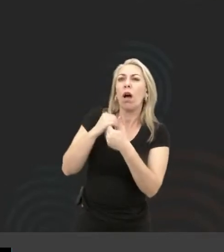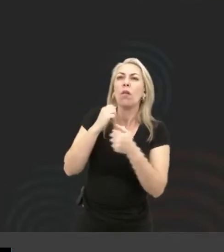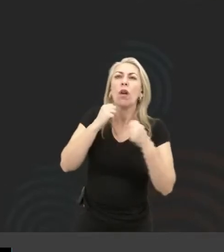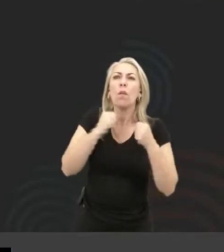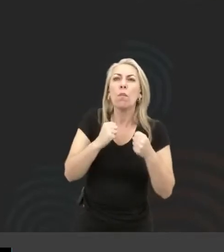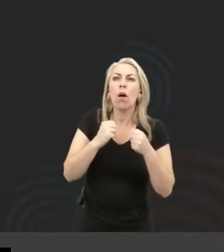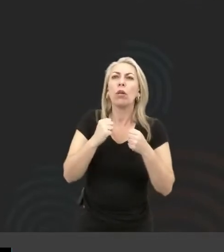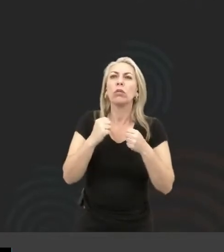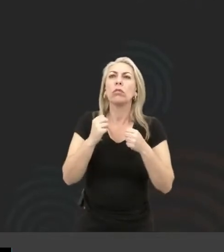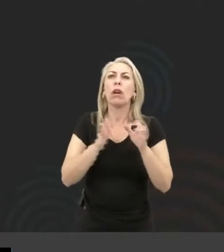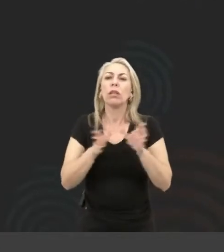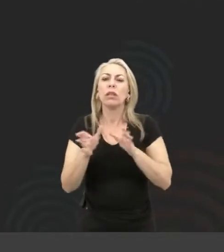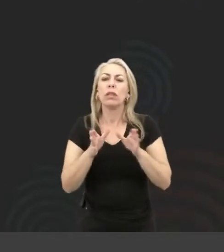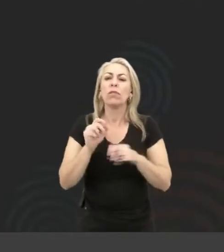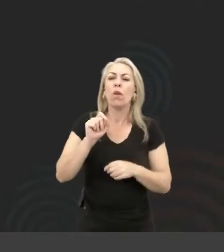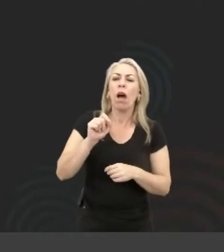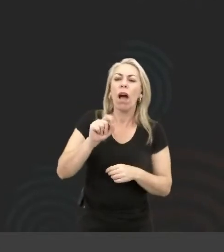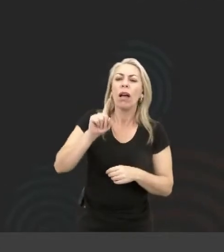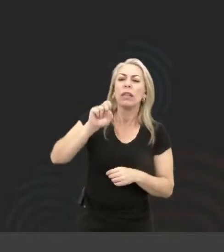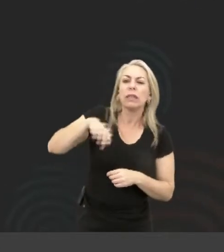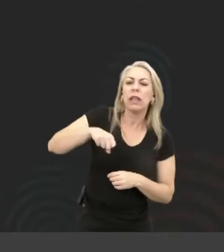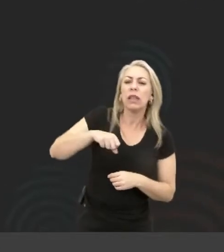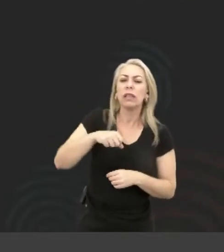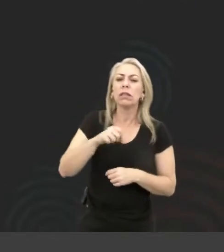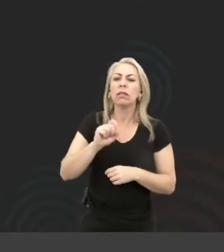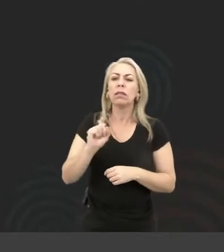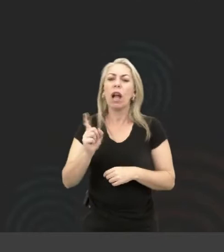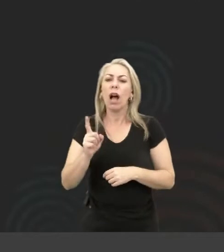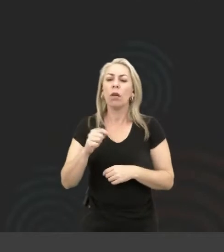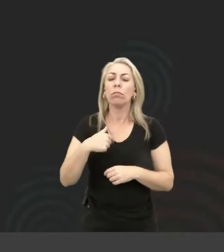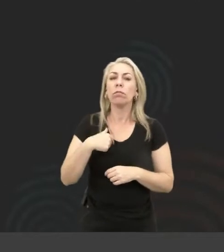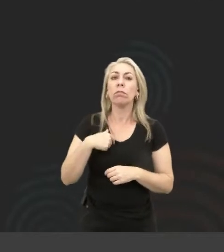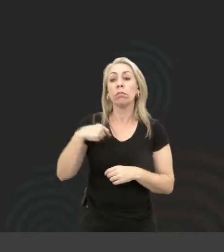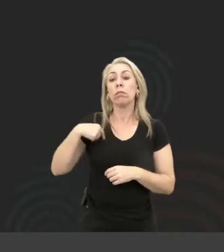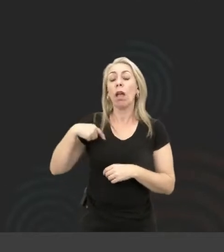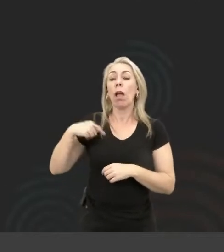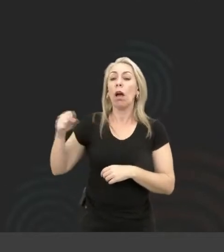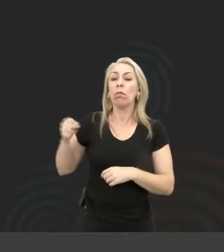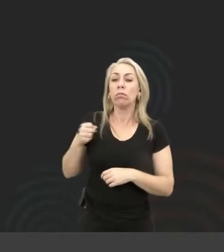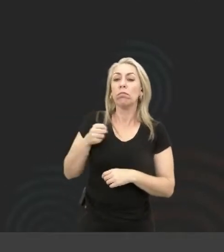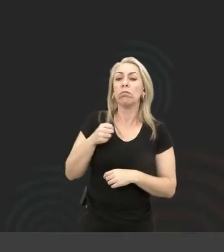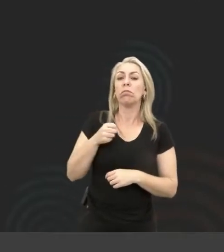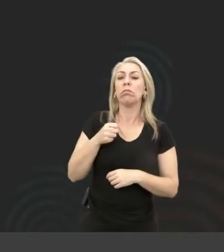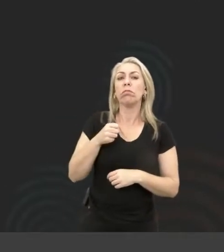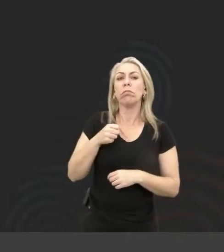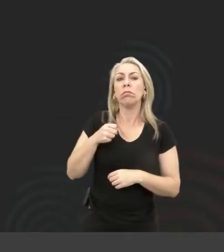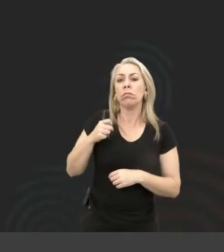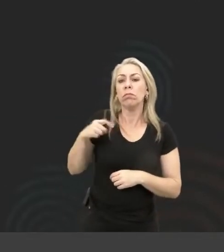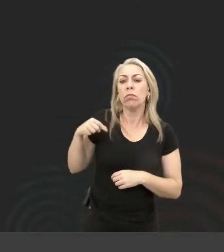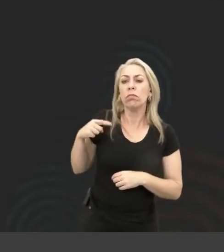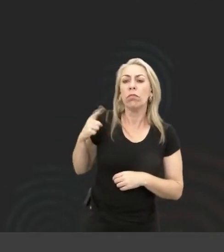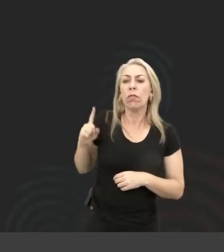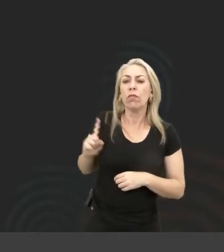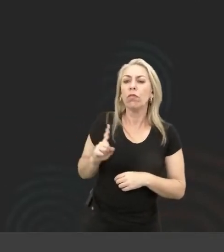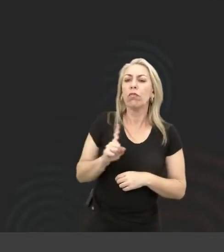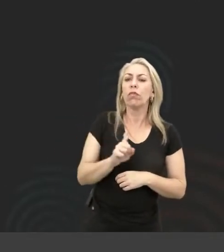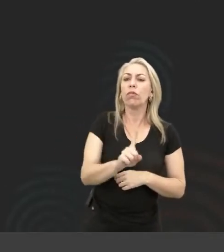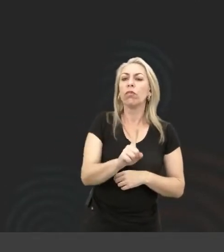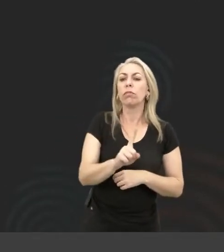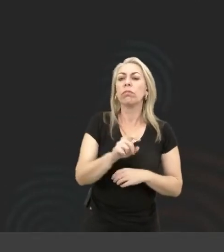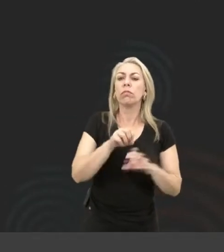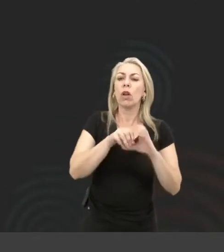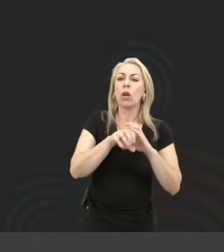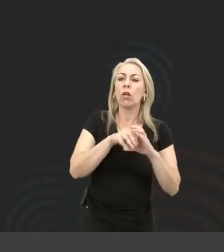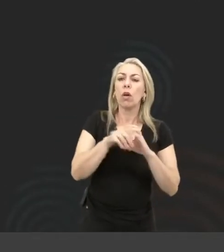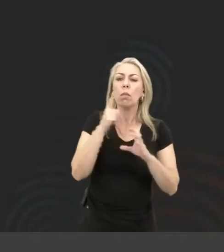E aí, eu fui lá para Globo, para fazer o mapeamento de alguns produtos.